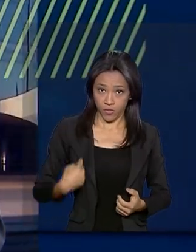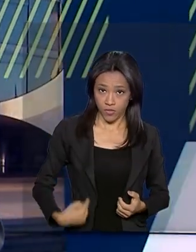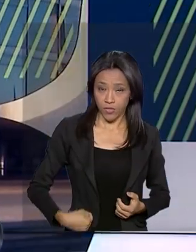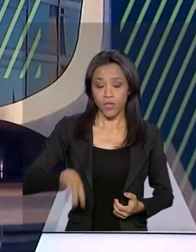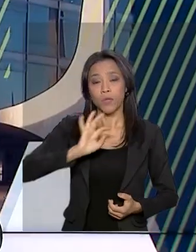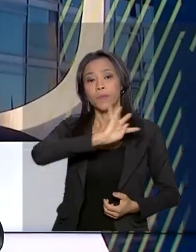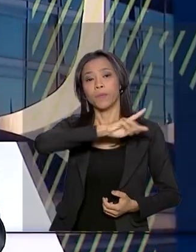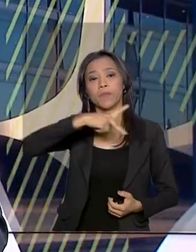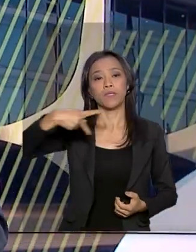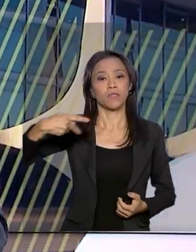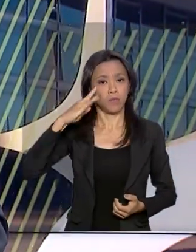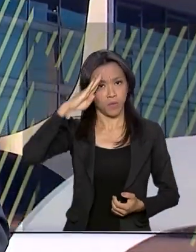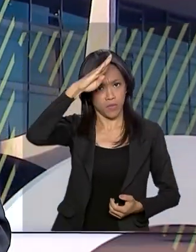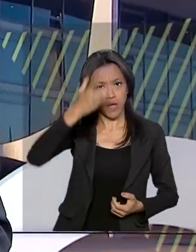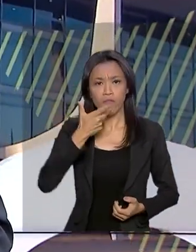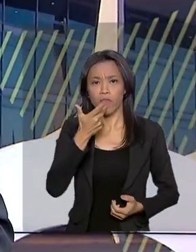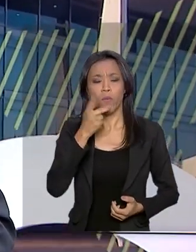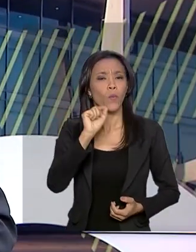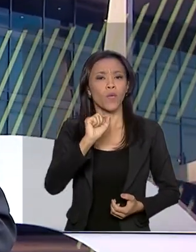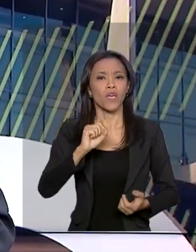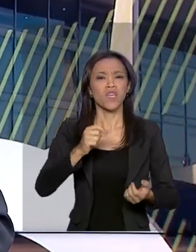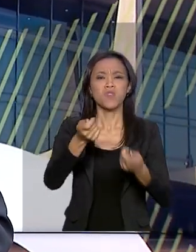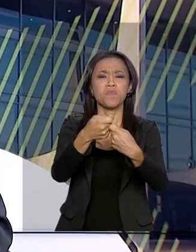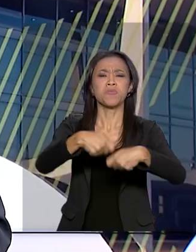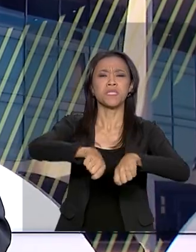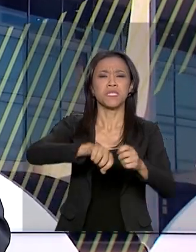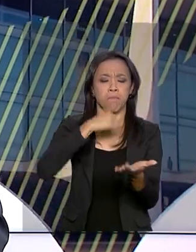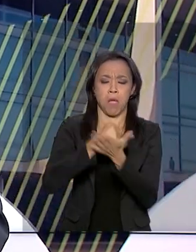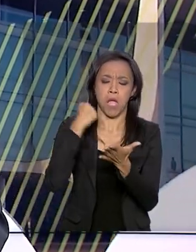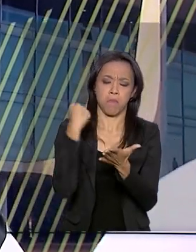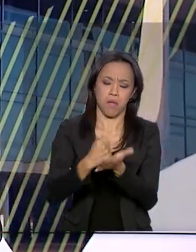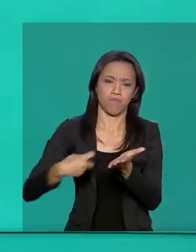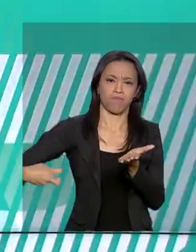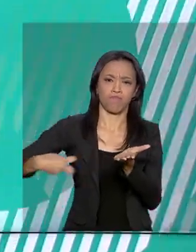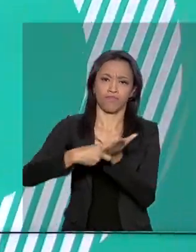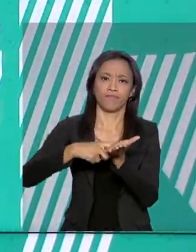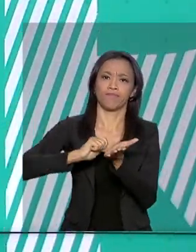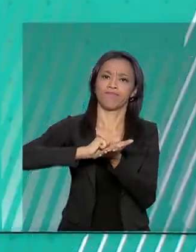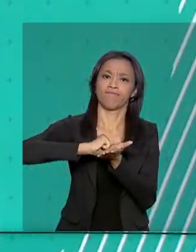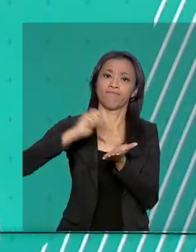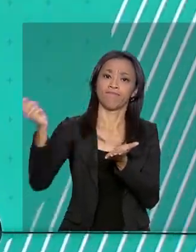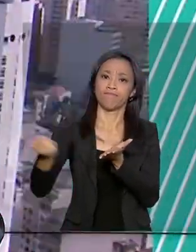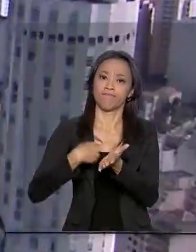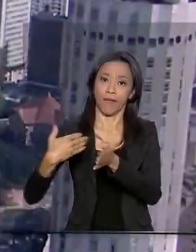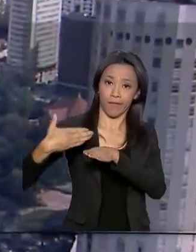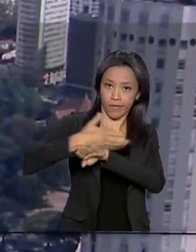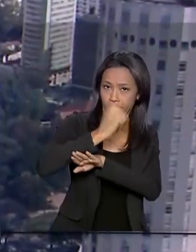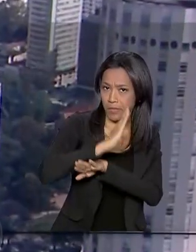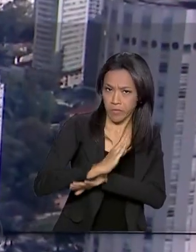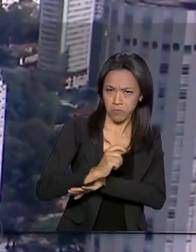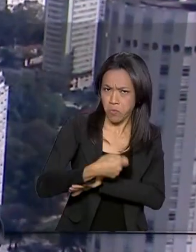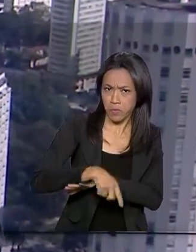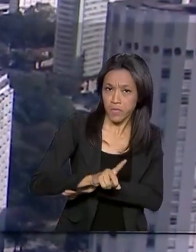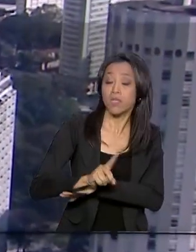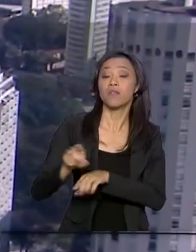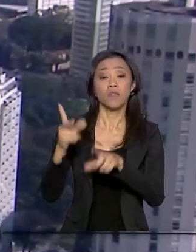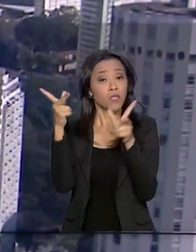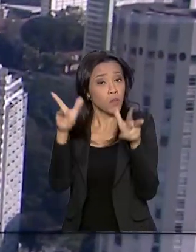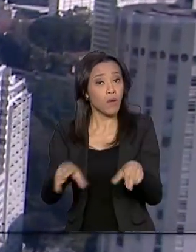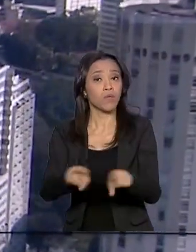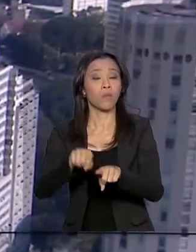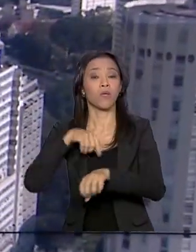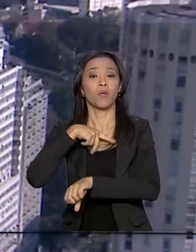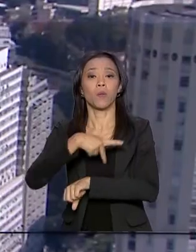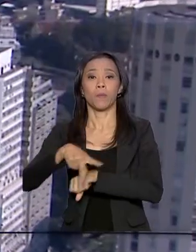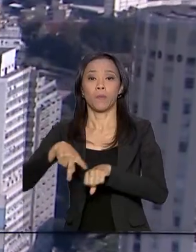Bolsonaro anunciou que vai isentar de visto os turistas chineses e pretende fazer o mesmo com os indianos. Neste ano, o